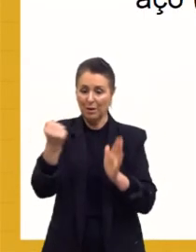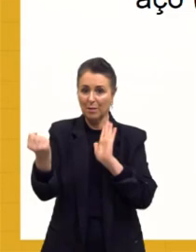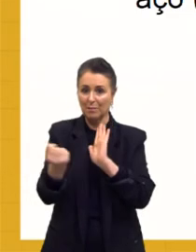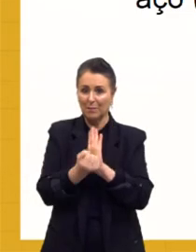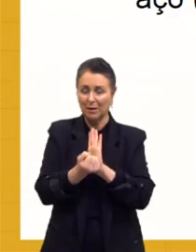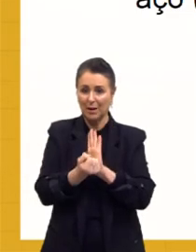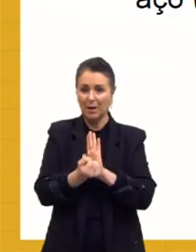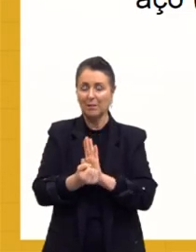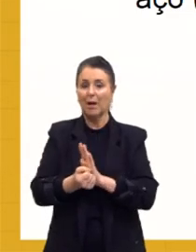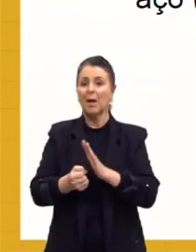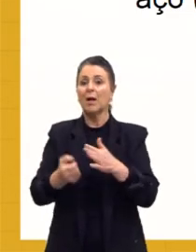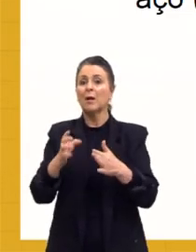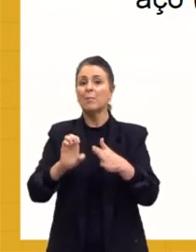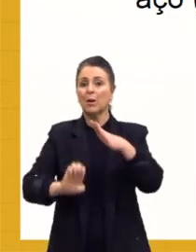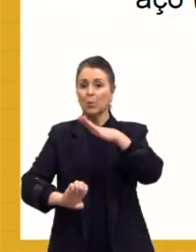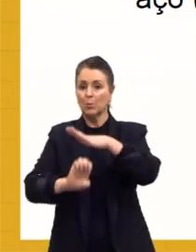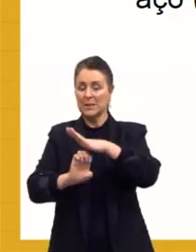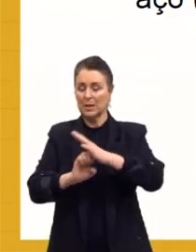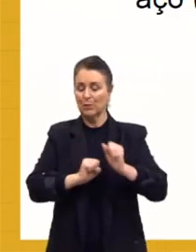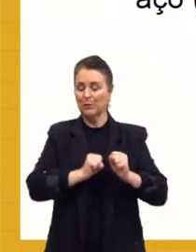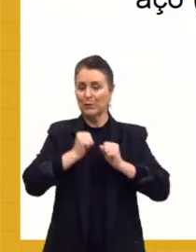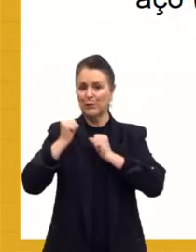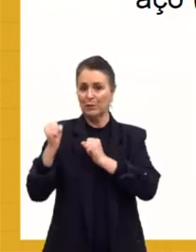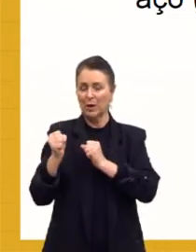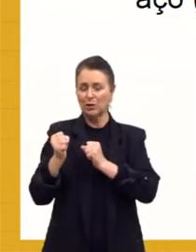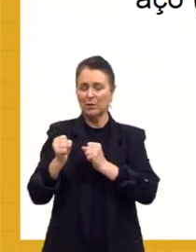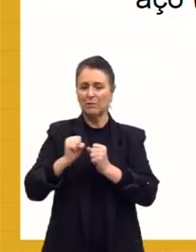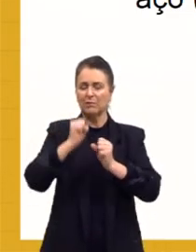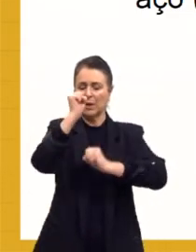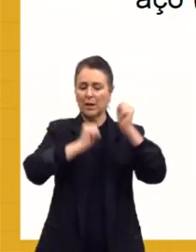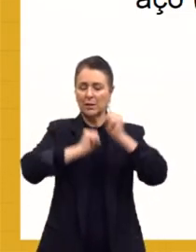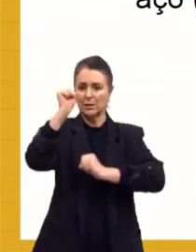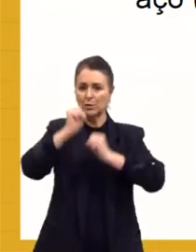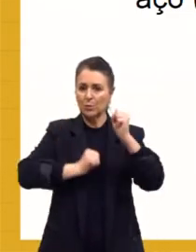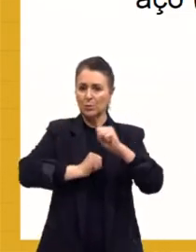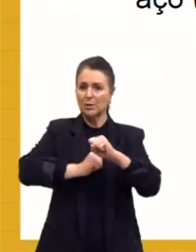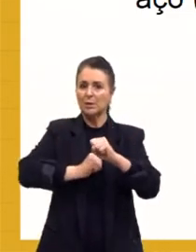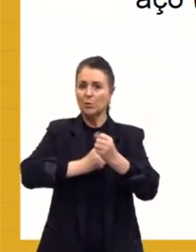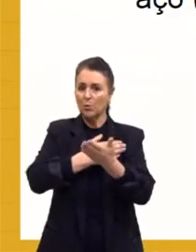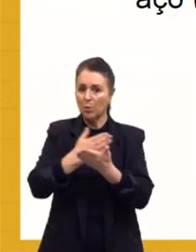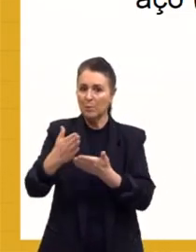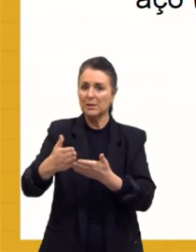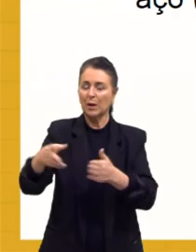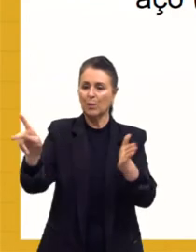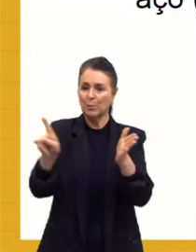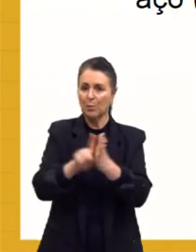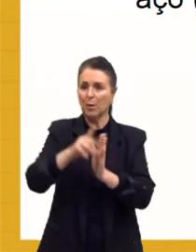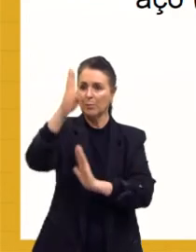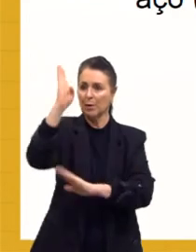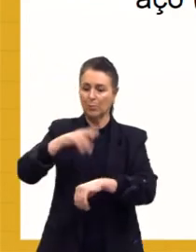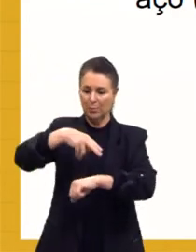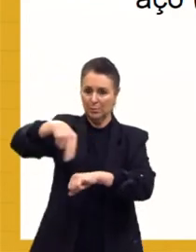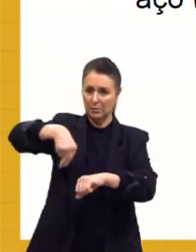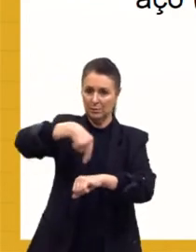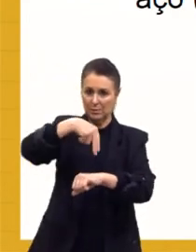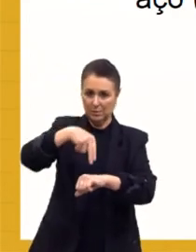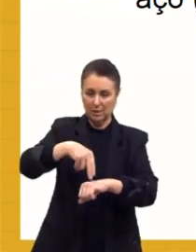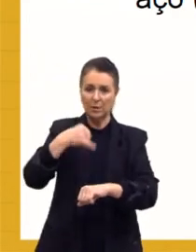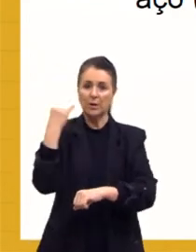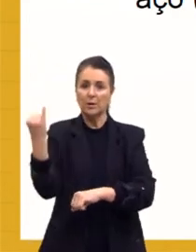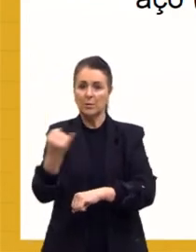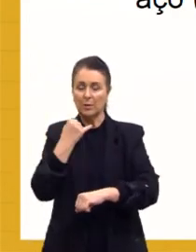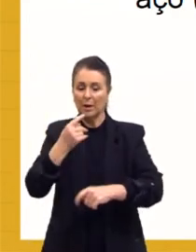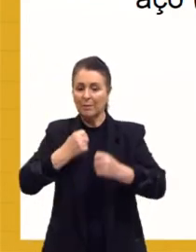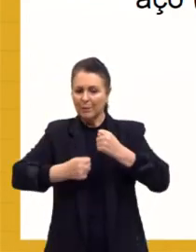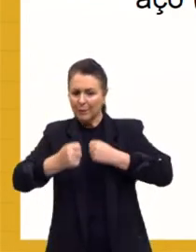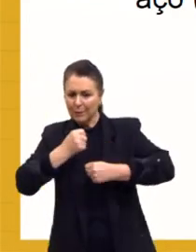estatização, várias indústrias aí foram nacionalizadas, Vargas achava importante o Estado ter controle de